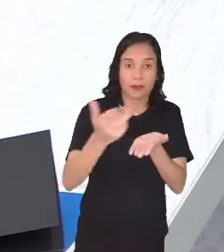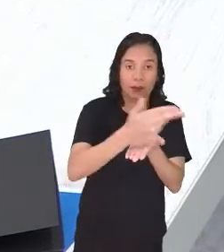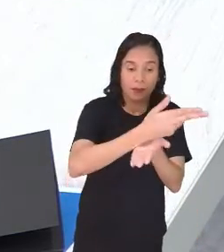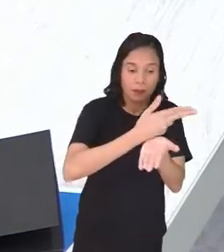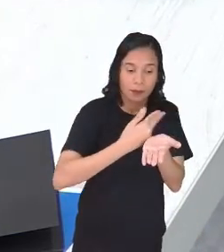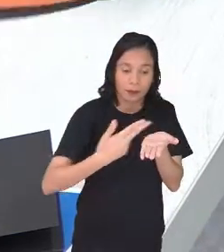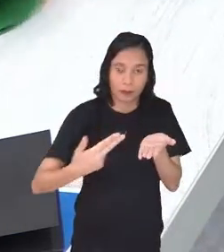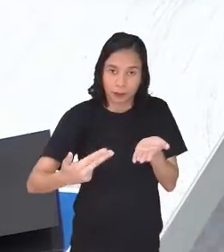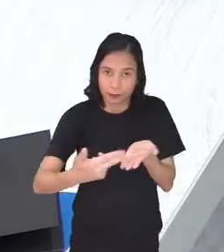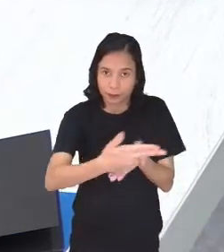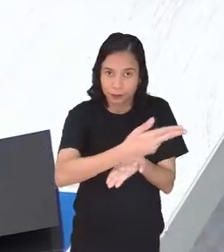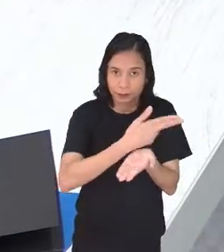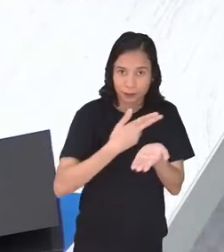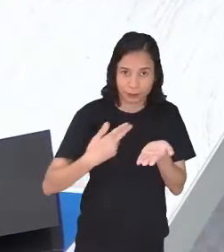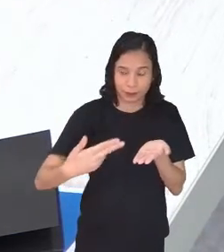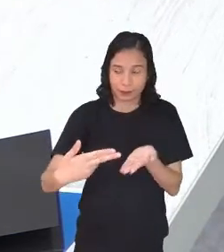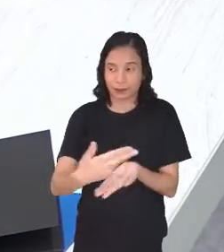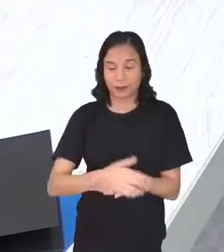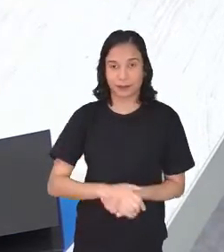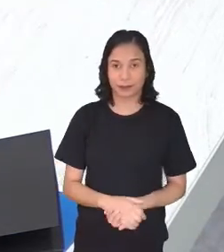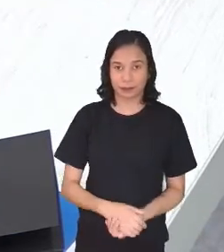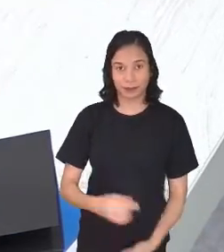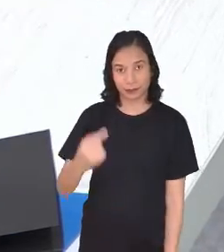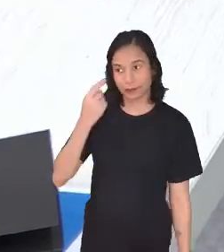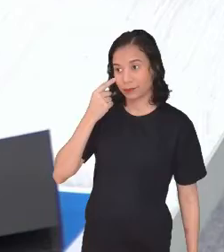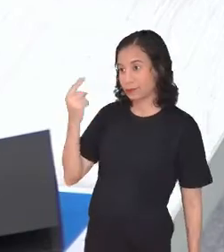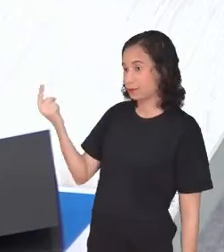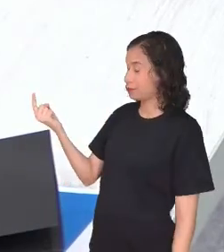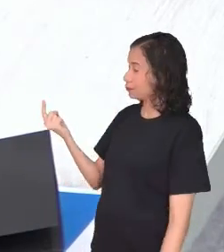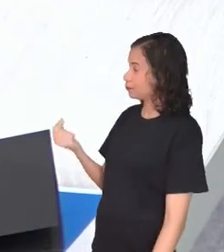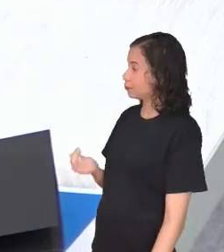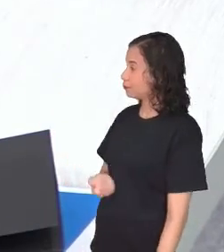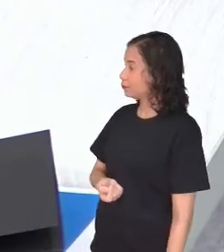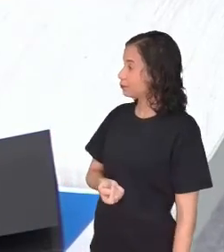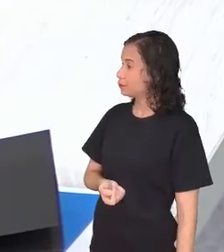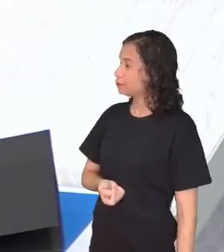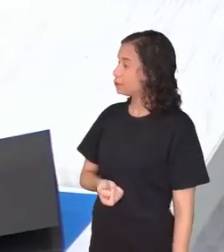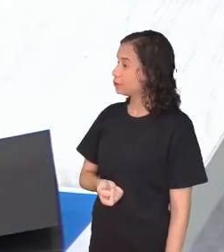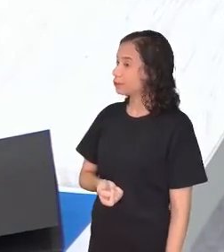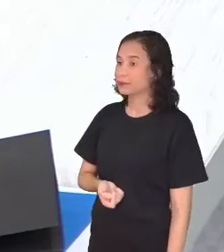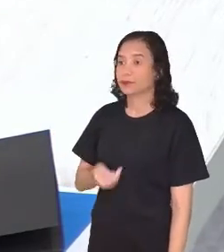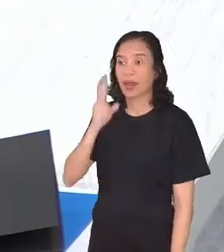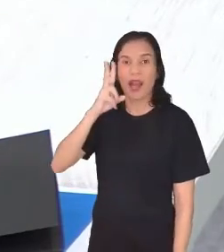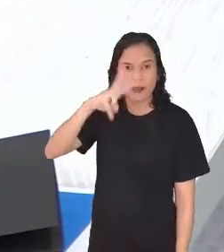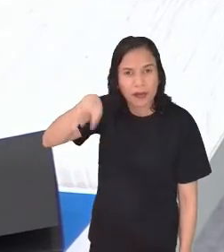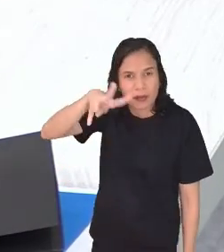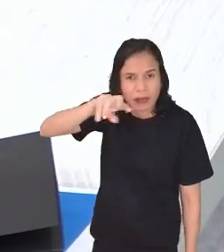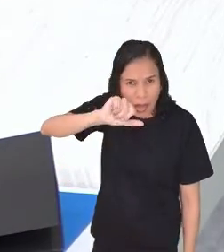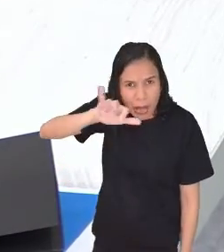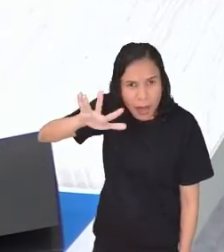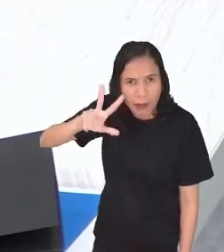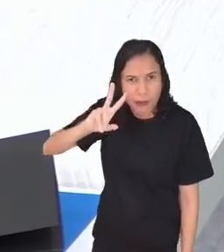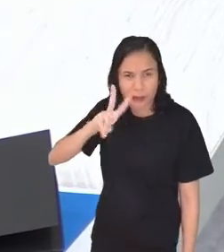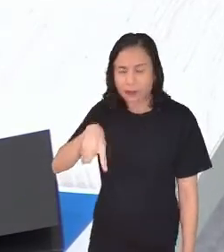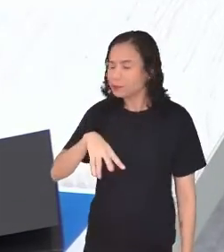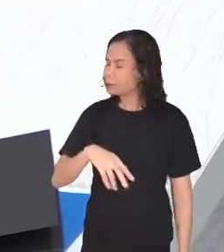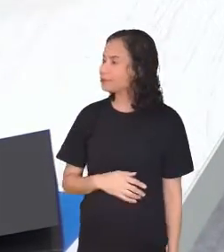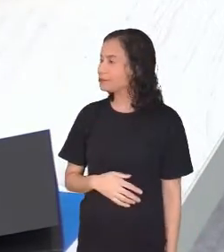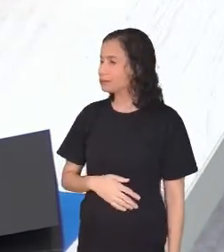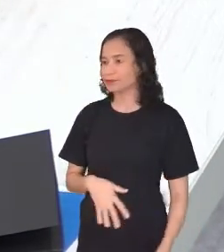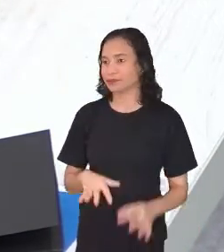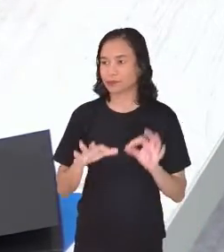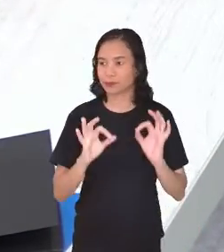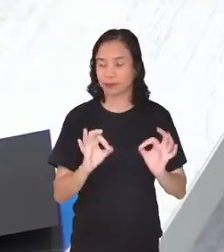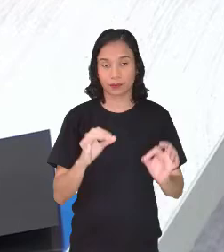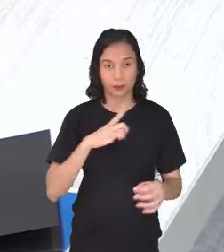Desenhei esta aqui. Aqui está o desenho. Não sei se está vendo direito. Bom,